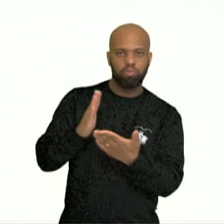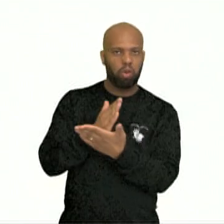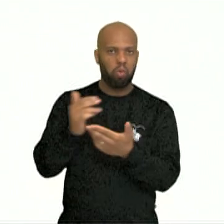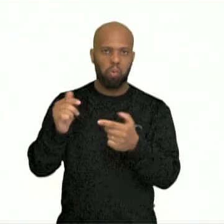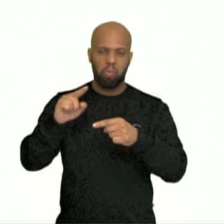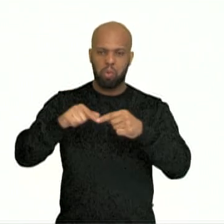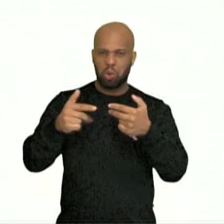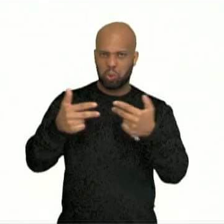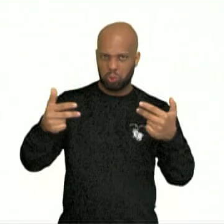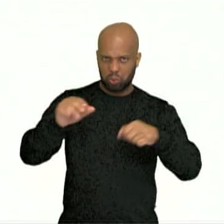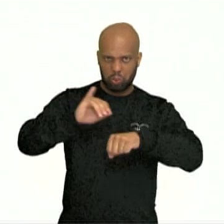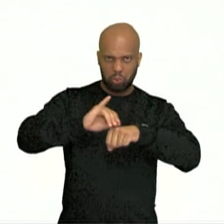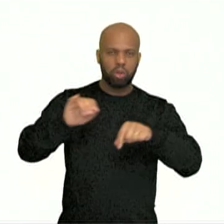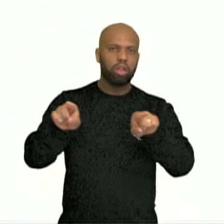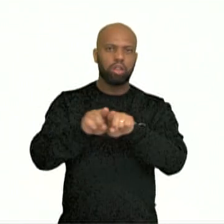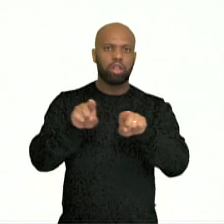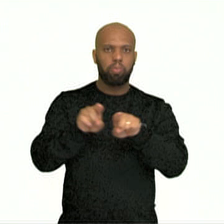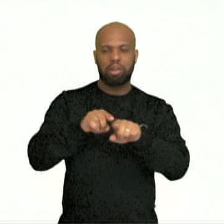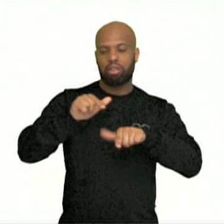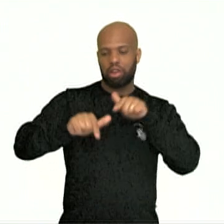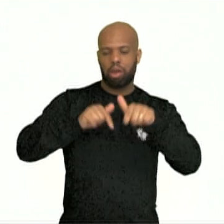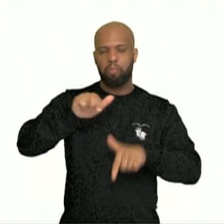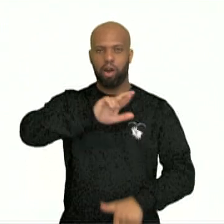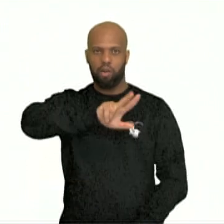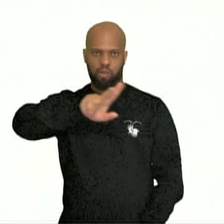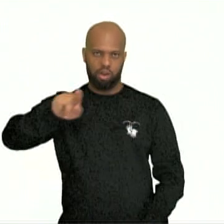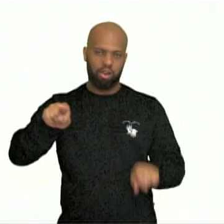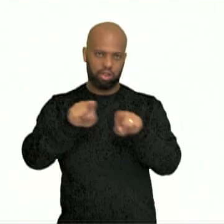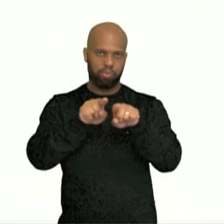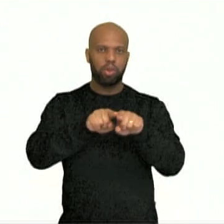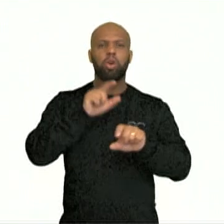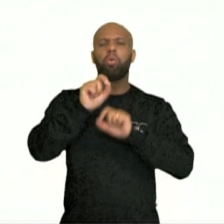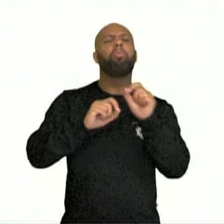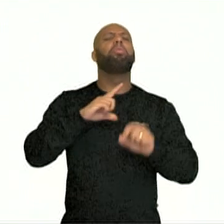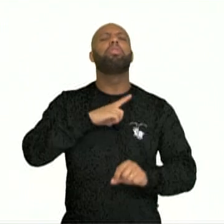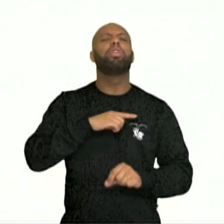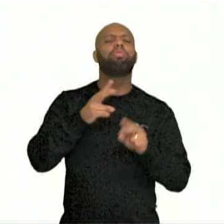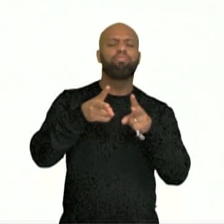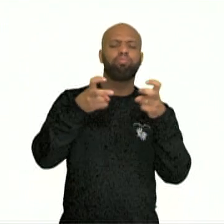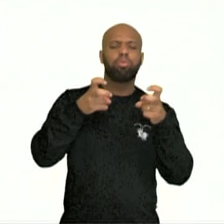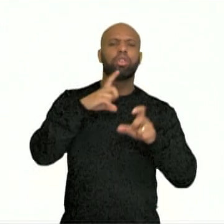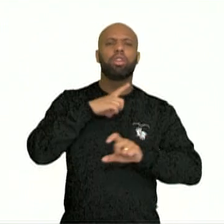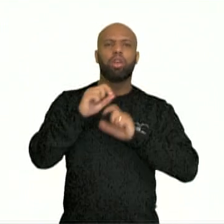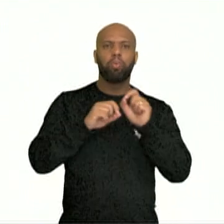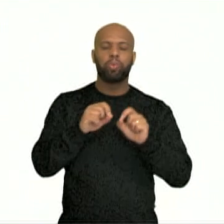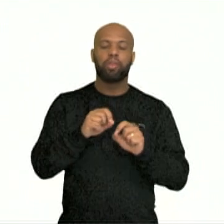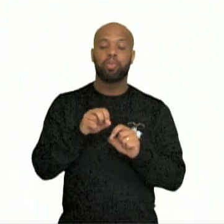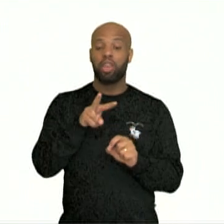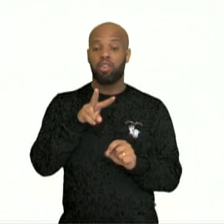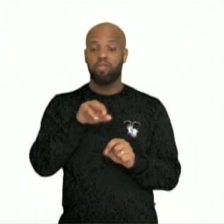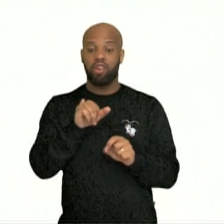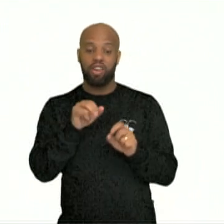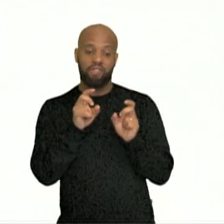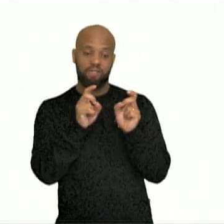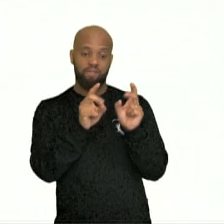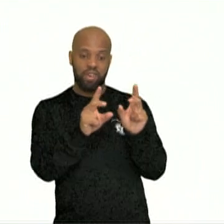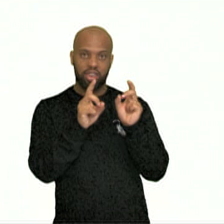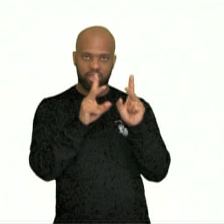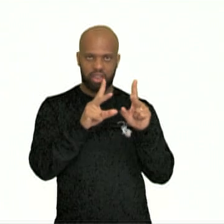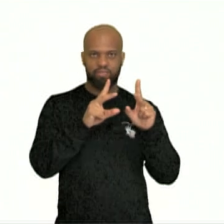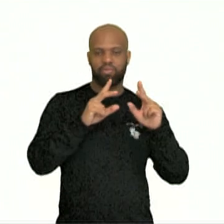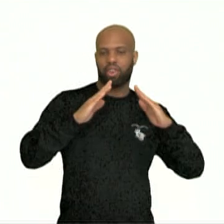serviços em geral, certo? O que nós observamos lá, por exemplo, oferta de imóveis, casas,